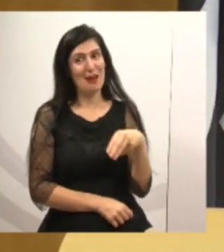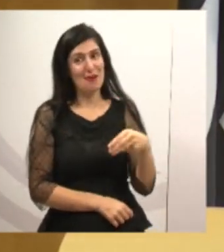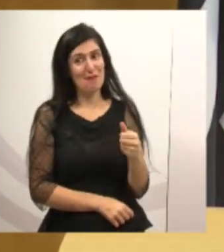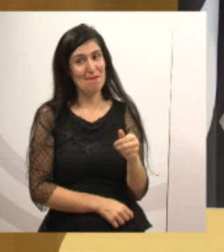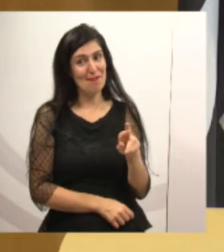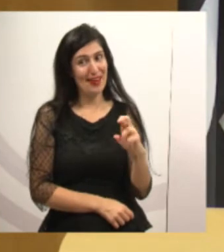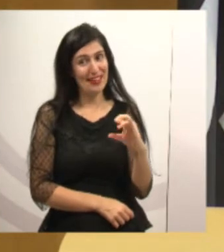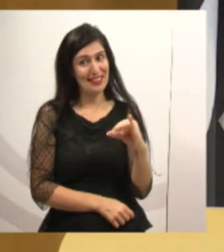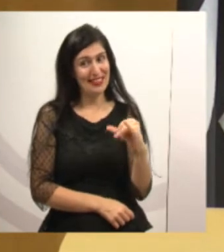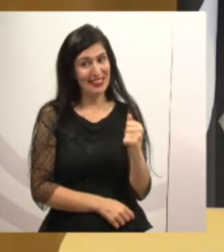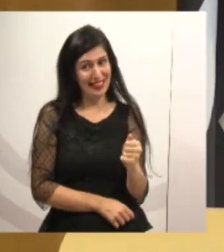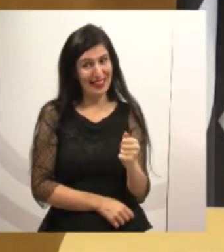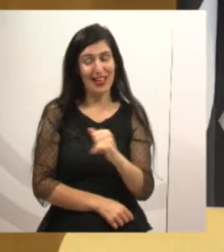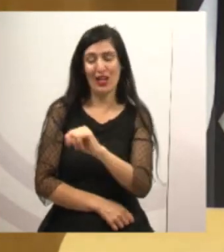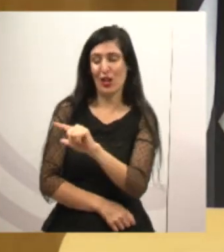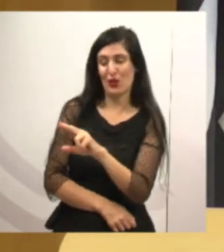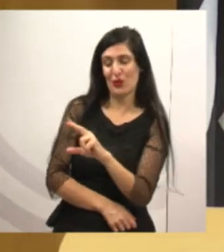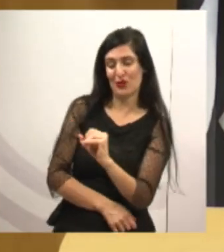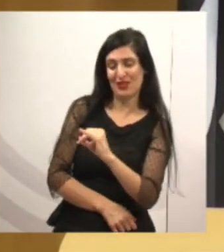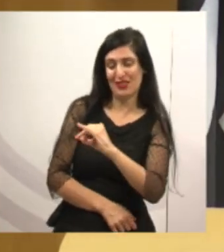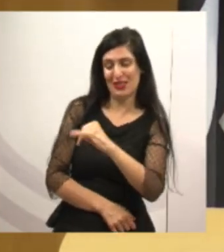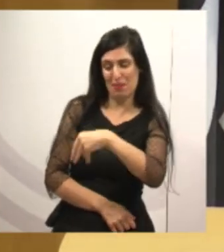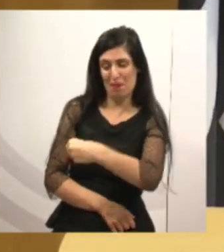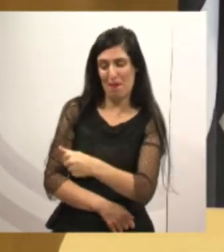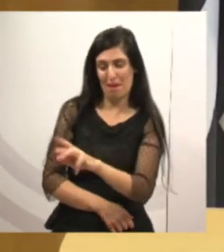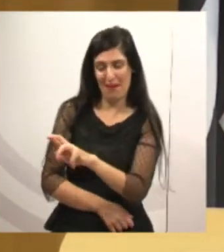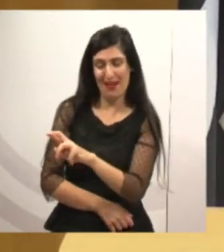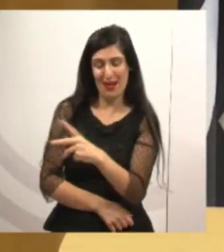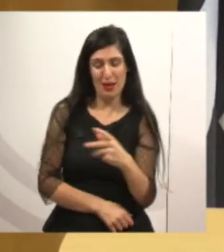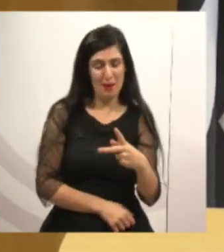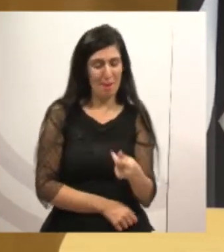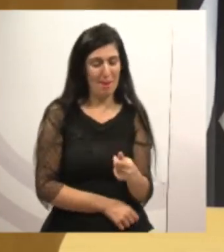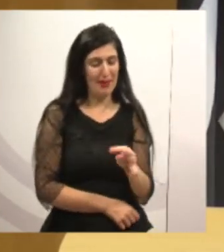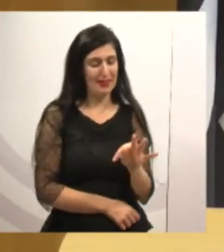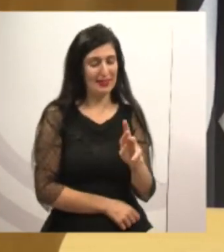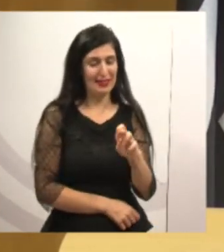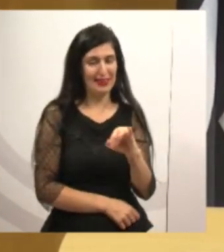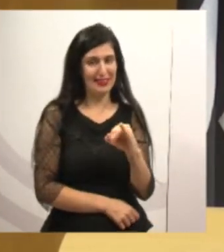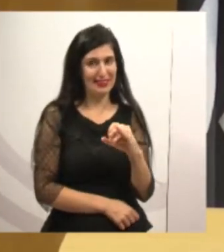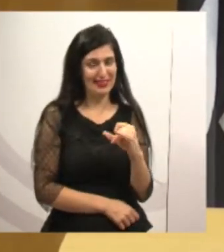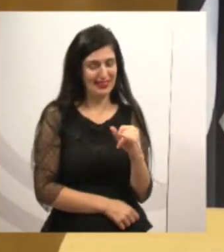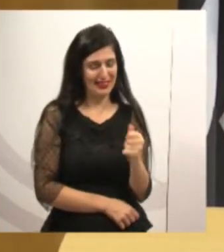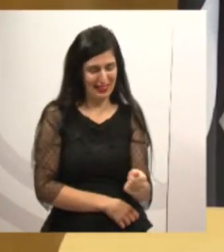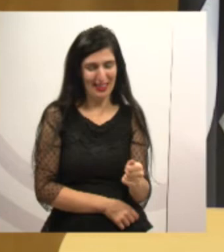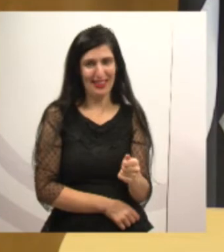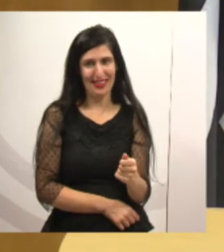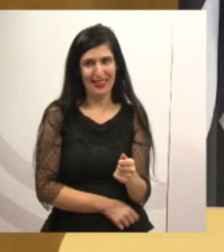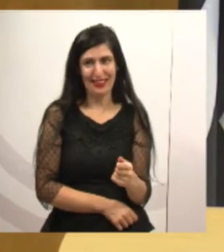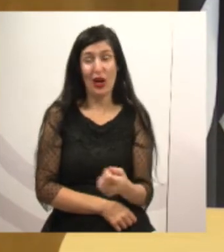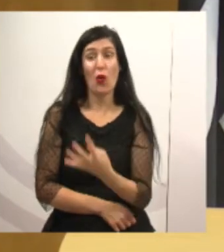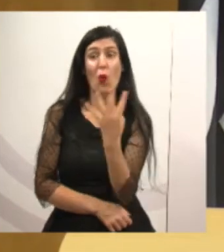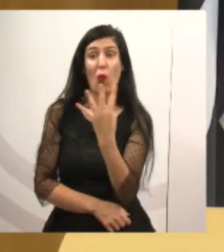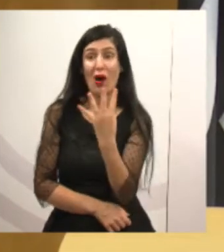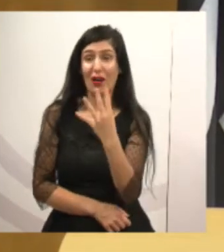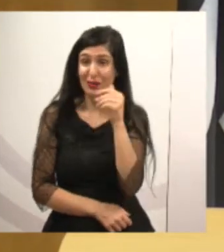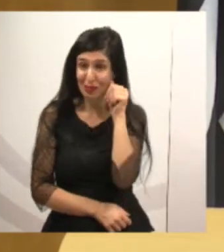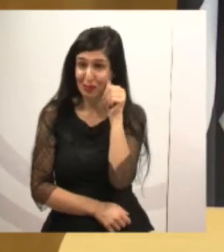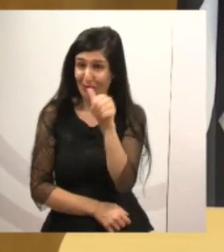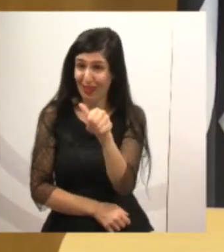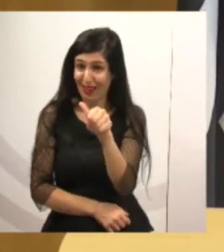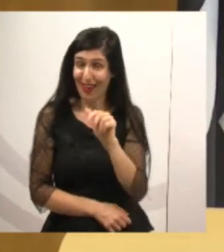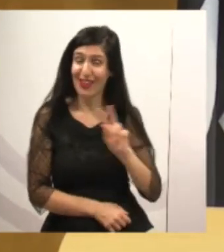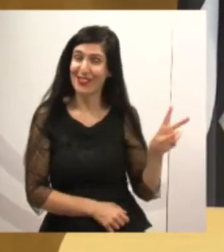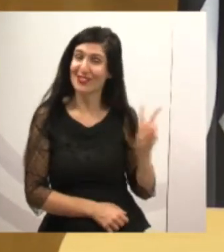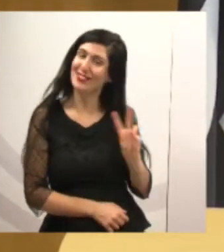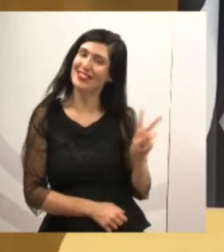doutora Márcia, a Lucimar Ponciando e a Patrícia Juliana, as três, quatro vereadoras aqui